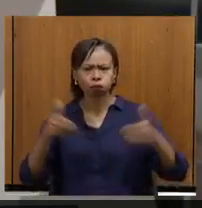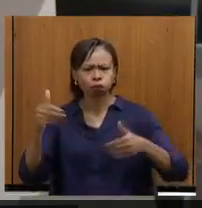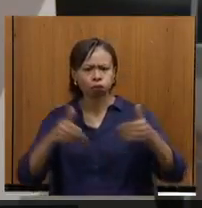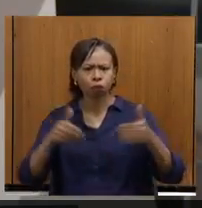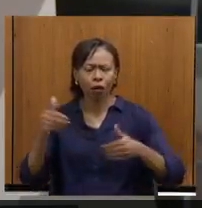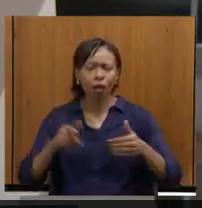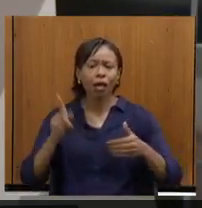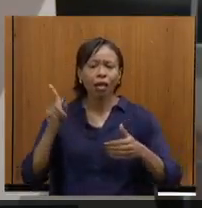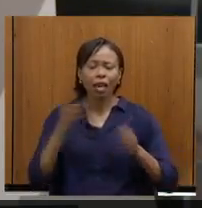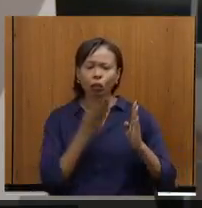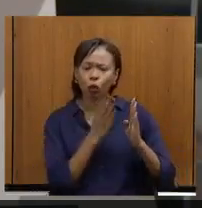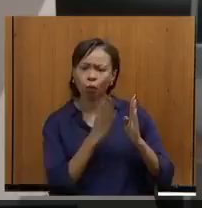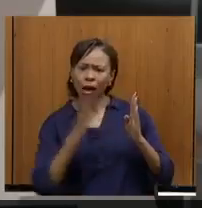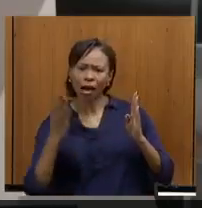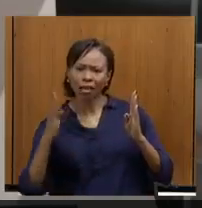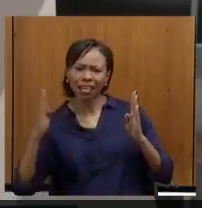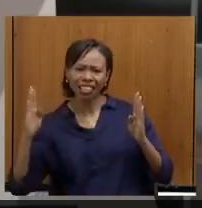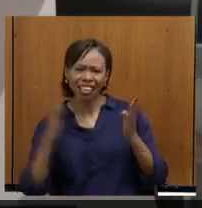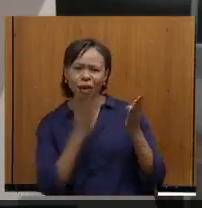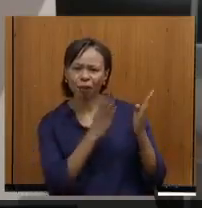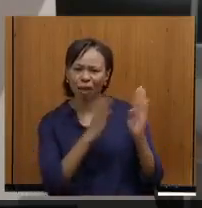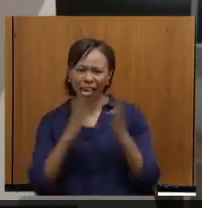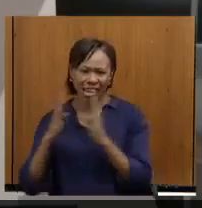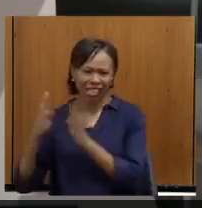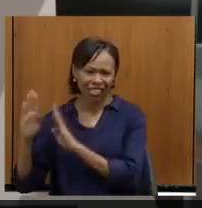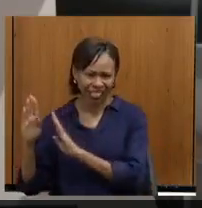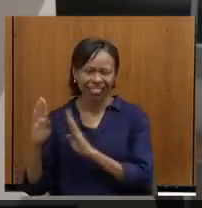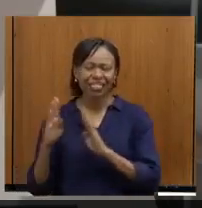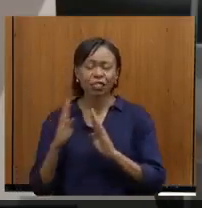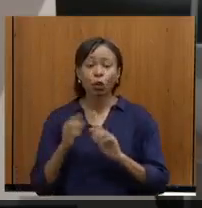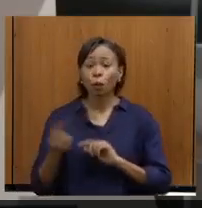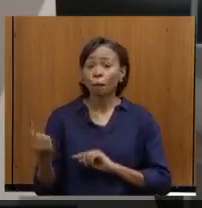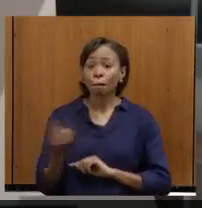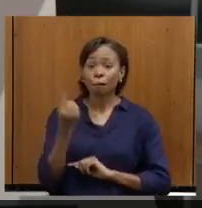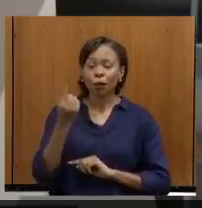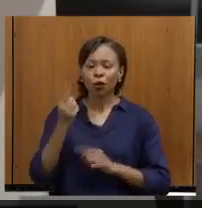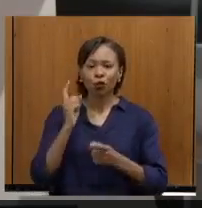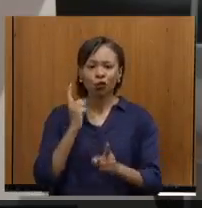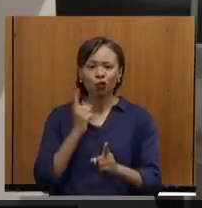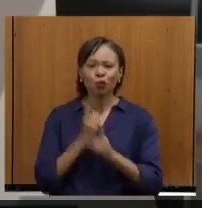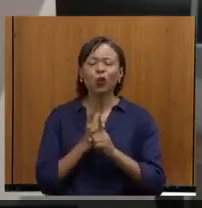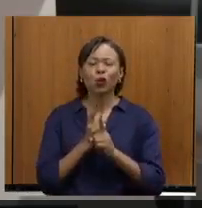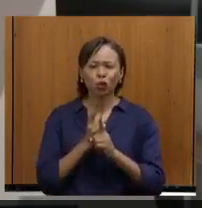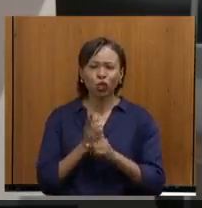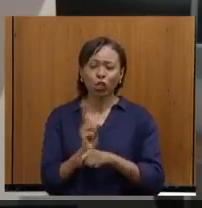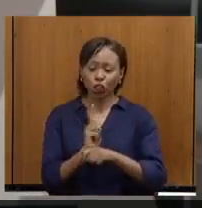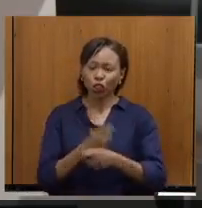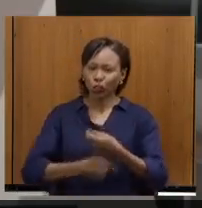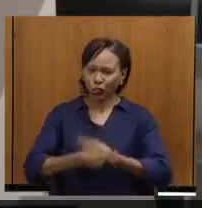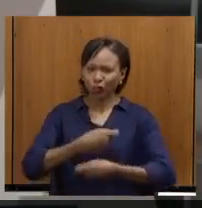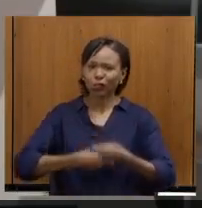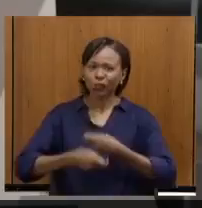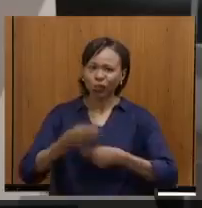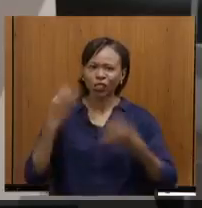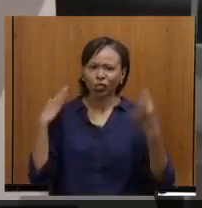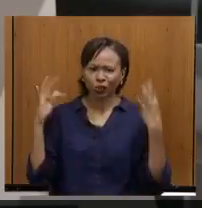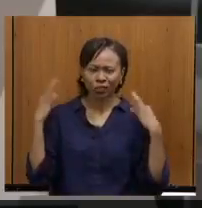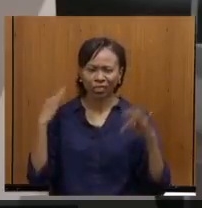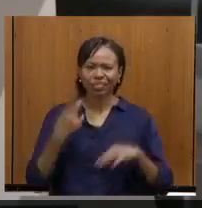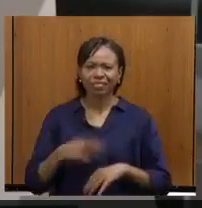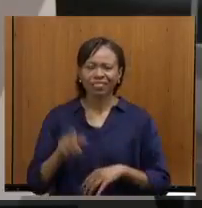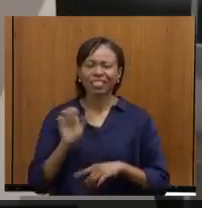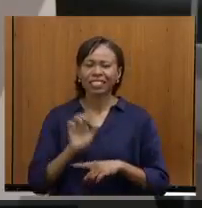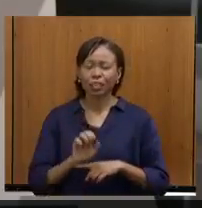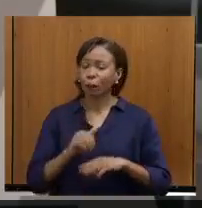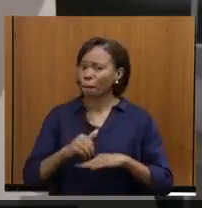Palácio das Artes. Foi o primeiro encontro que Minas fez de gestores de cultura e turismo do Estado. Mais de 500 estiveram.